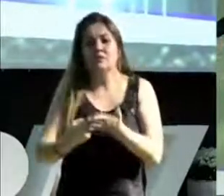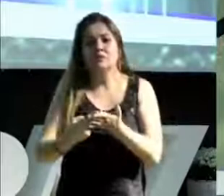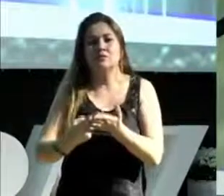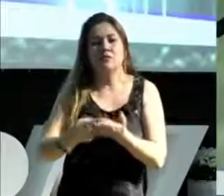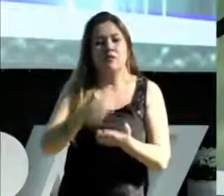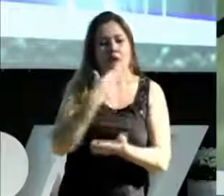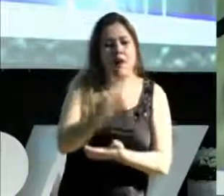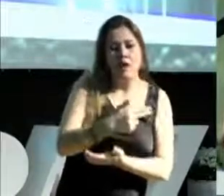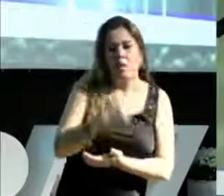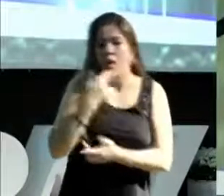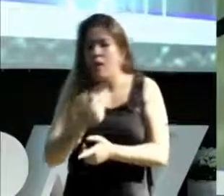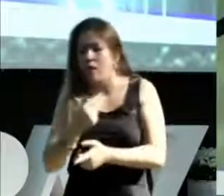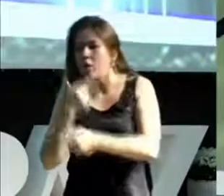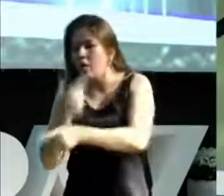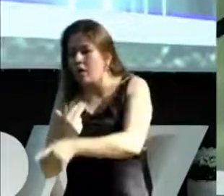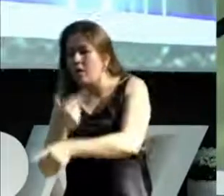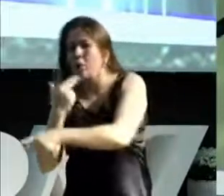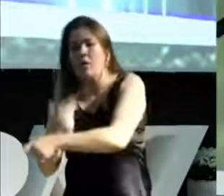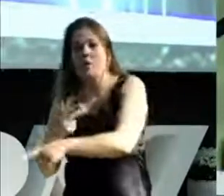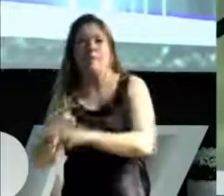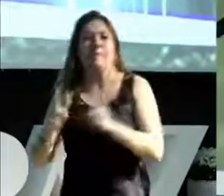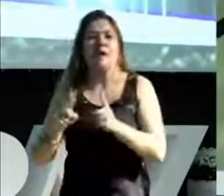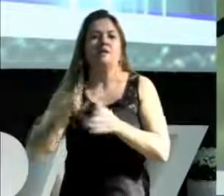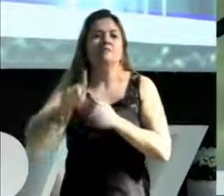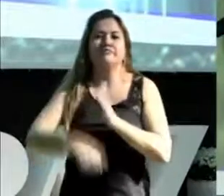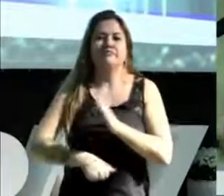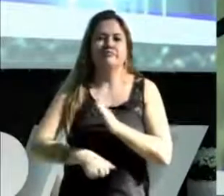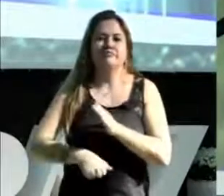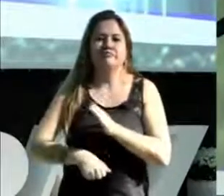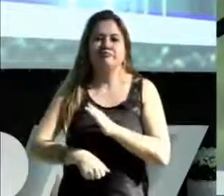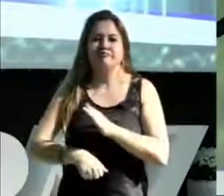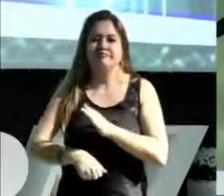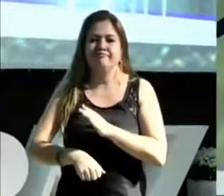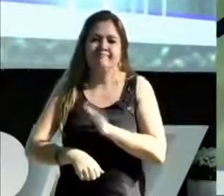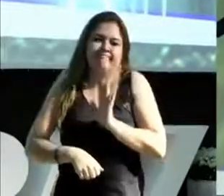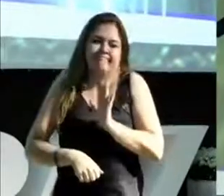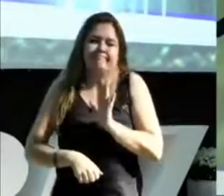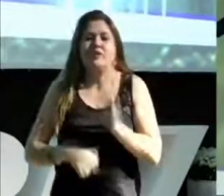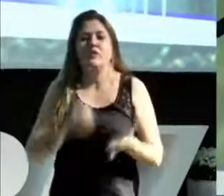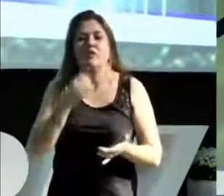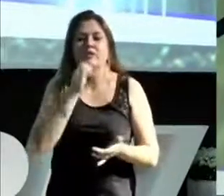fazendo com que a gente tenha acesso ao conhecimento dos gregos, que se não fosse o mundo islâmico, havia se perdido. E